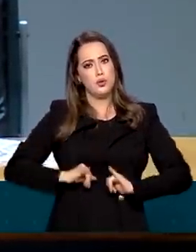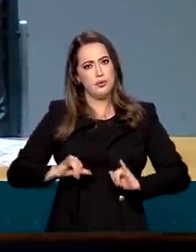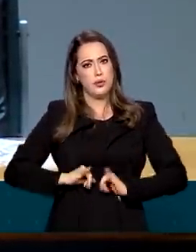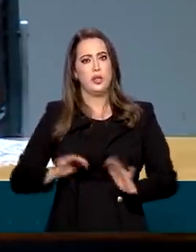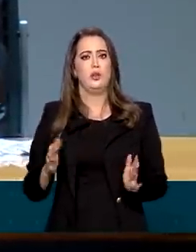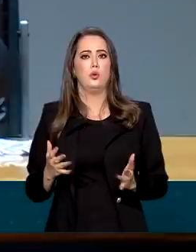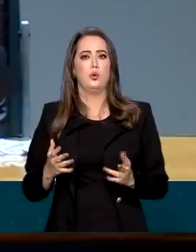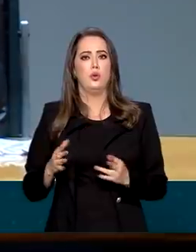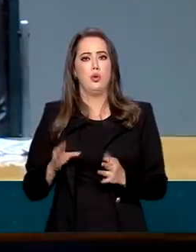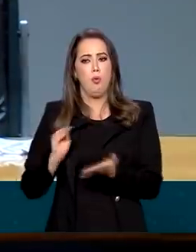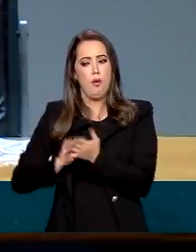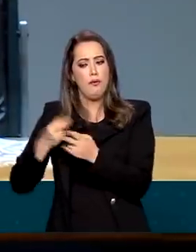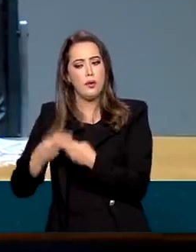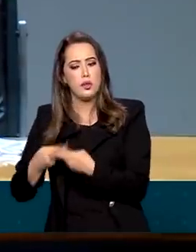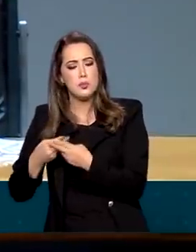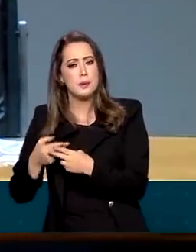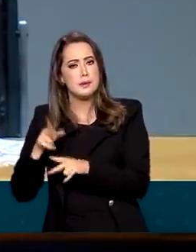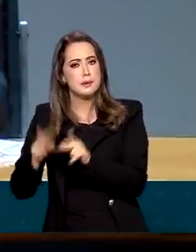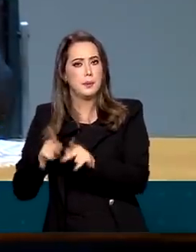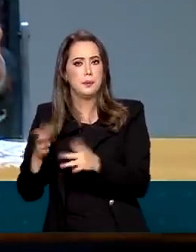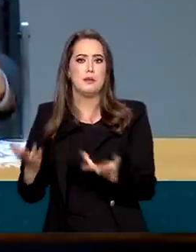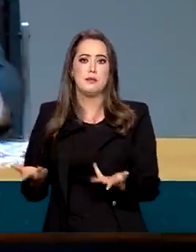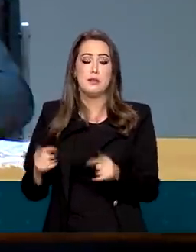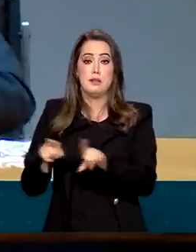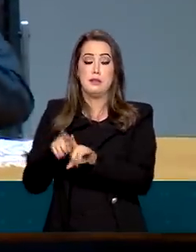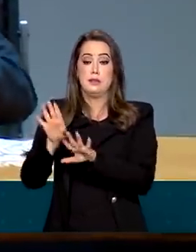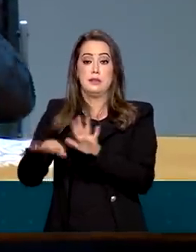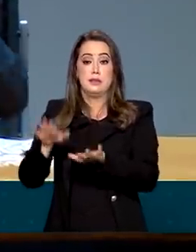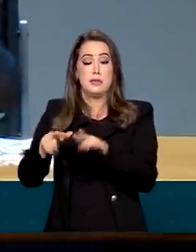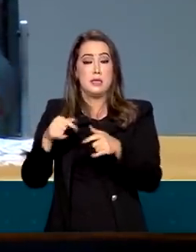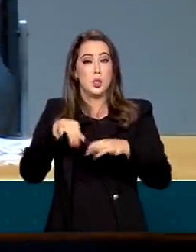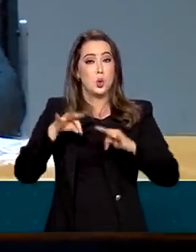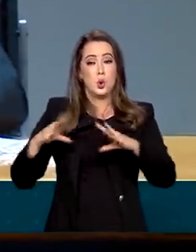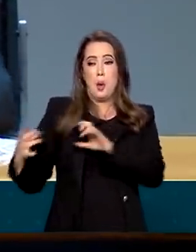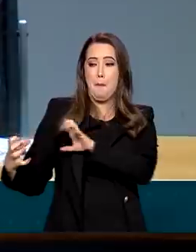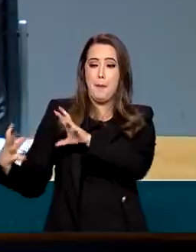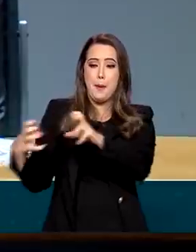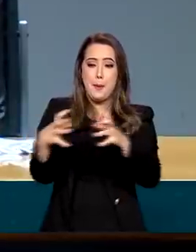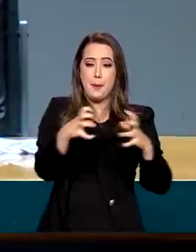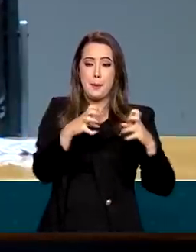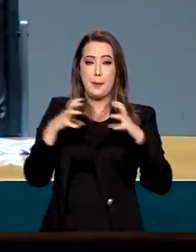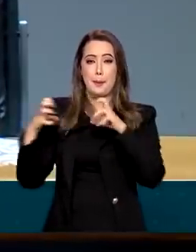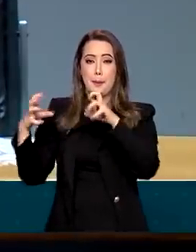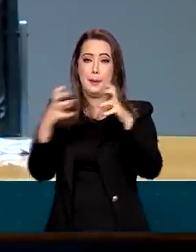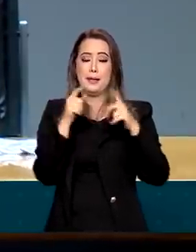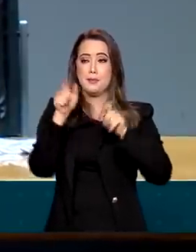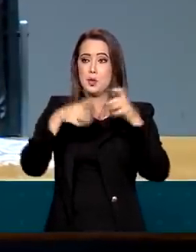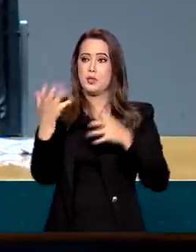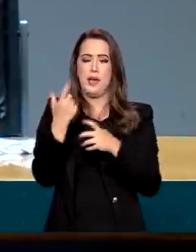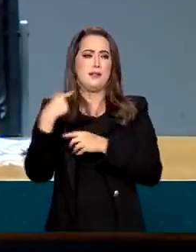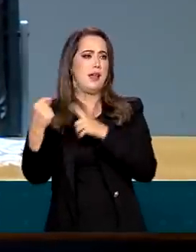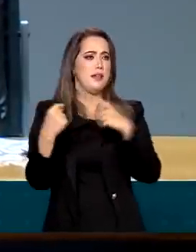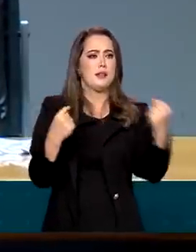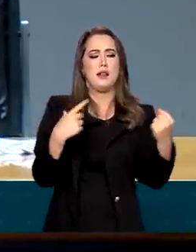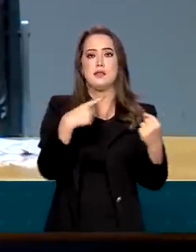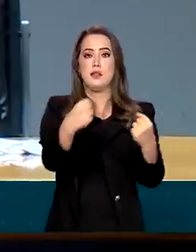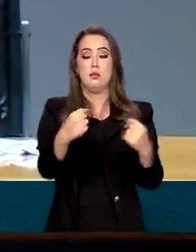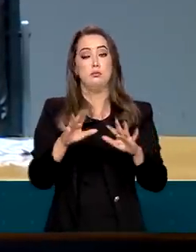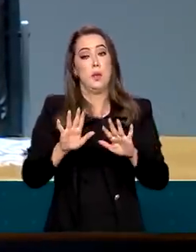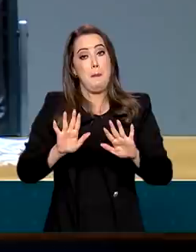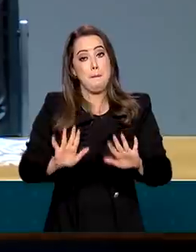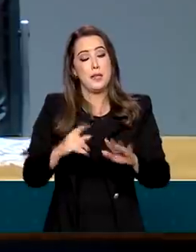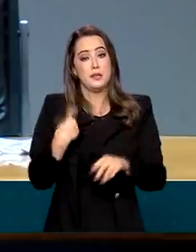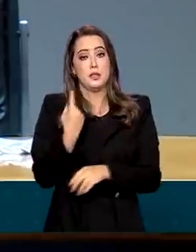Então, o resultado, isso virou uma guerra em Tichina, que está todo mundo brigando com todo mundo, todo mundo quer sair, etc. Nós entendemos